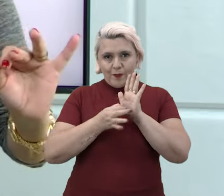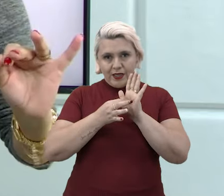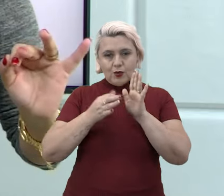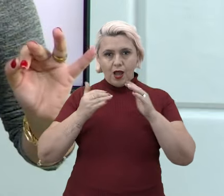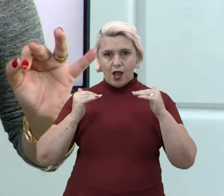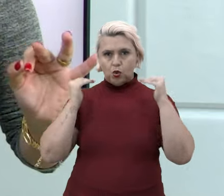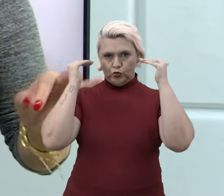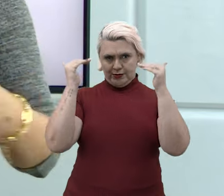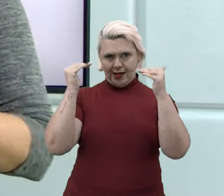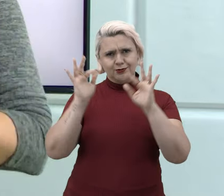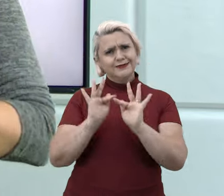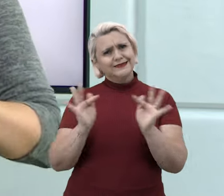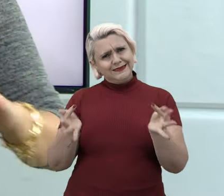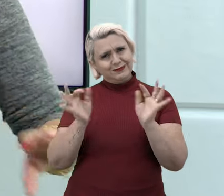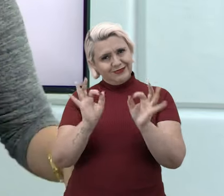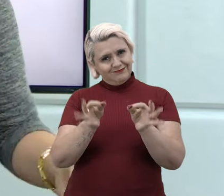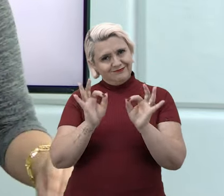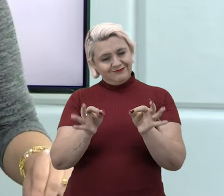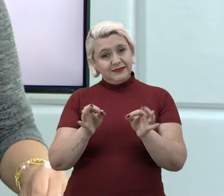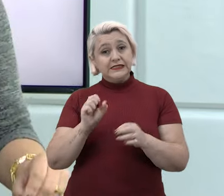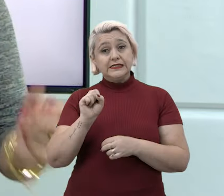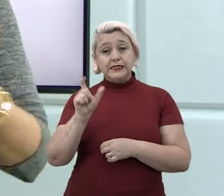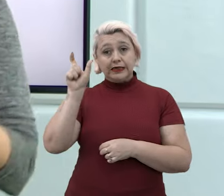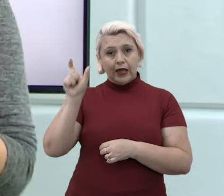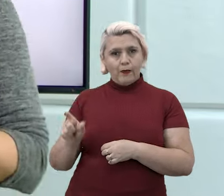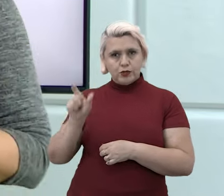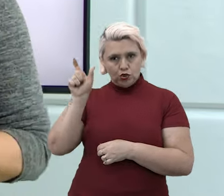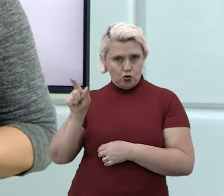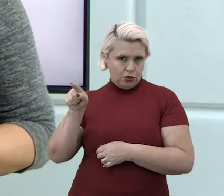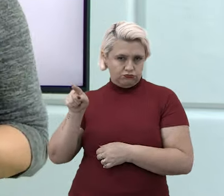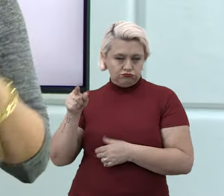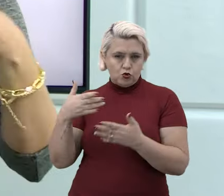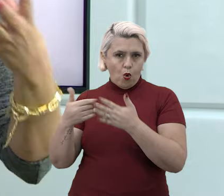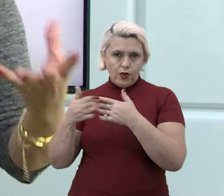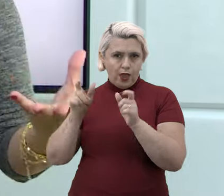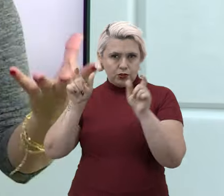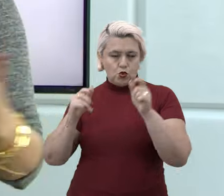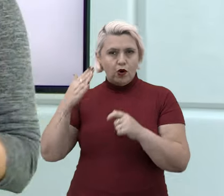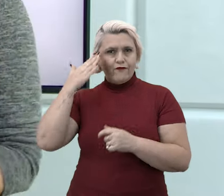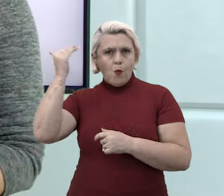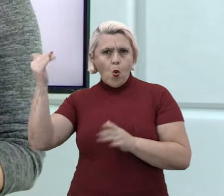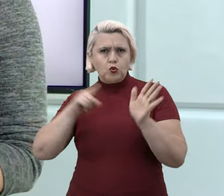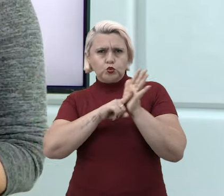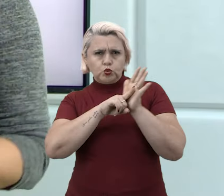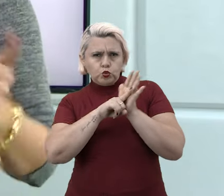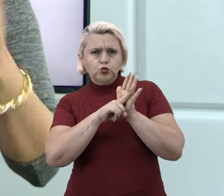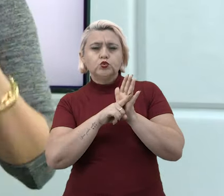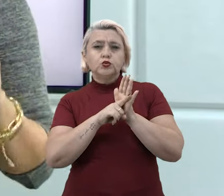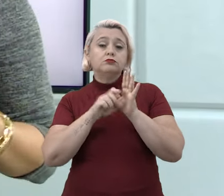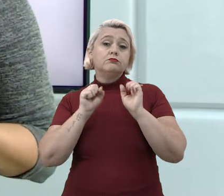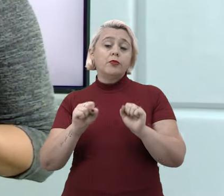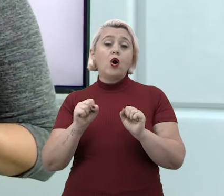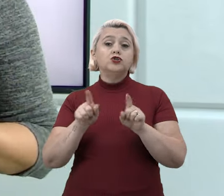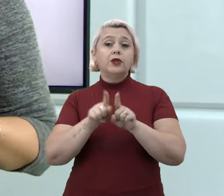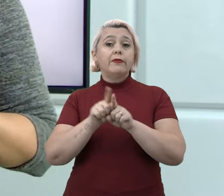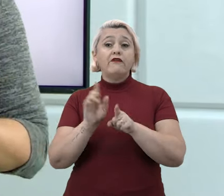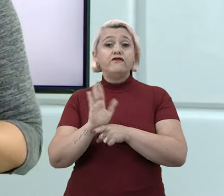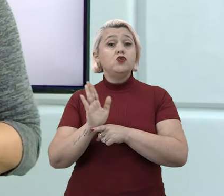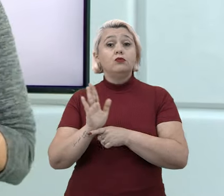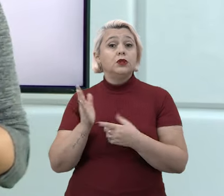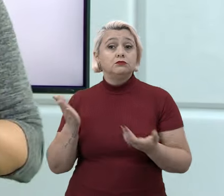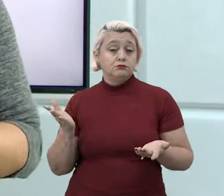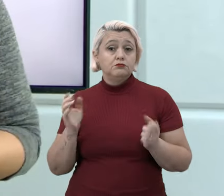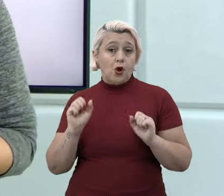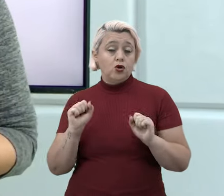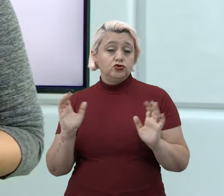Entendido o argumento de autoridade? Simples demais, né? Se tem uma autoridade qualquer, eventualmente, pode ser até de